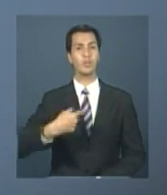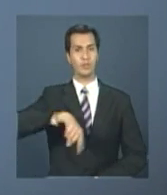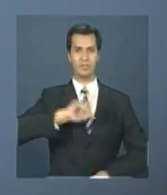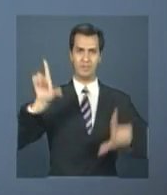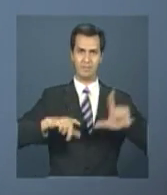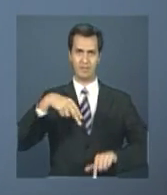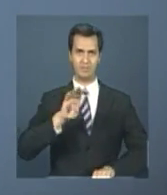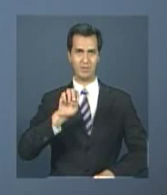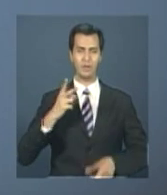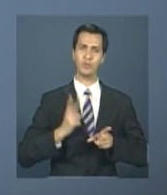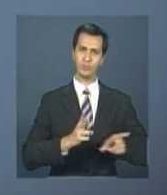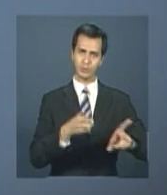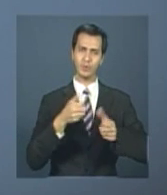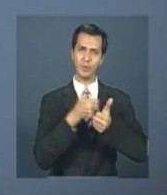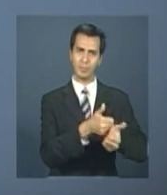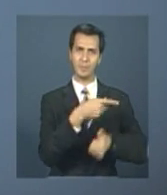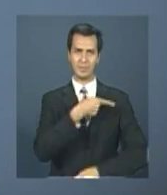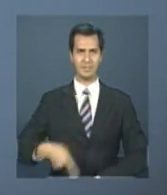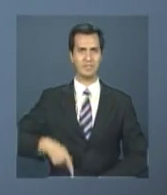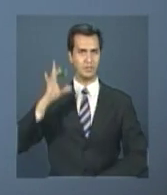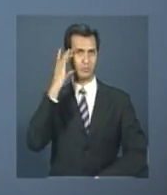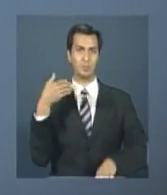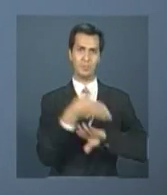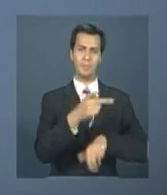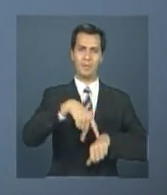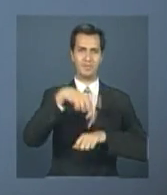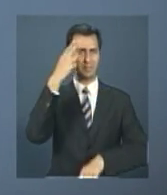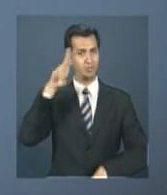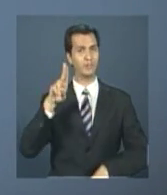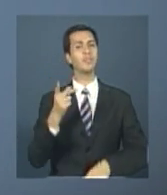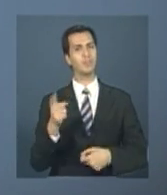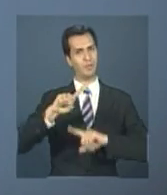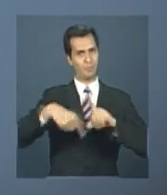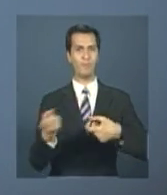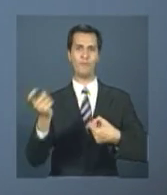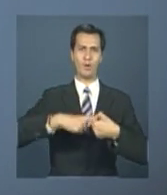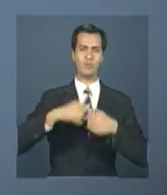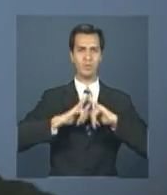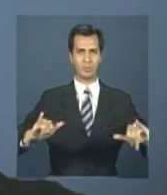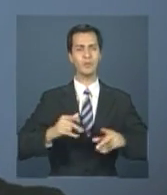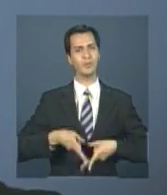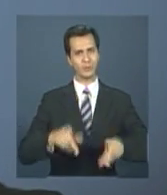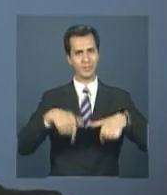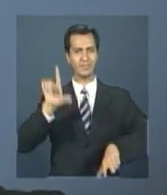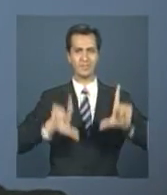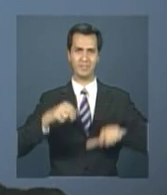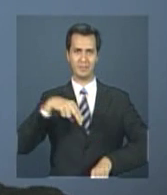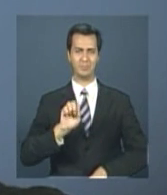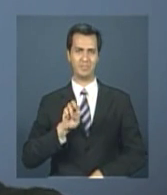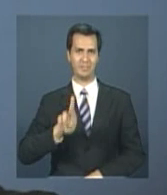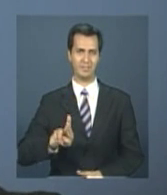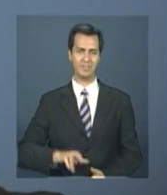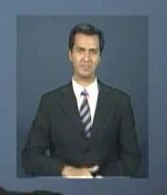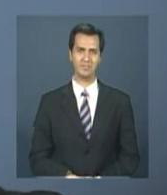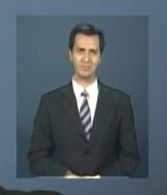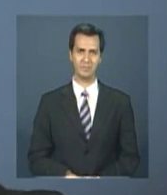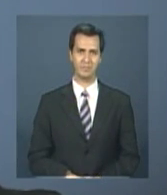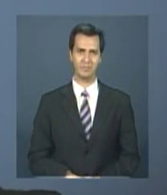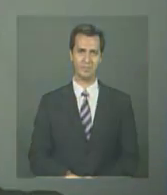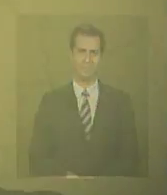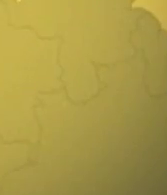Rousseff ao Haiti e a qualquer momento traz para você novas informações. Continue com a gente, NBR e a TV do Governo Federal.